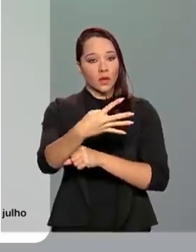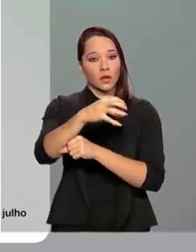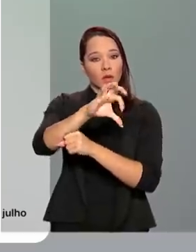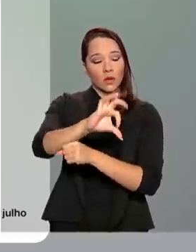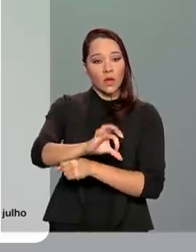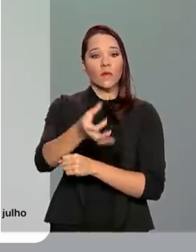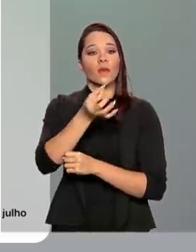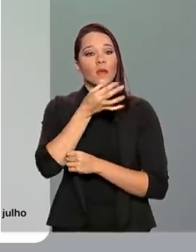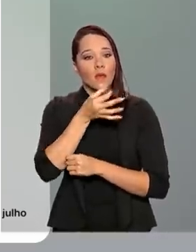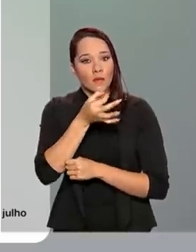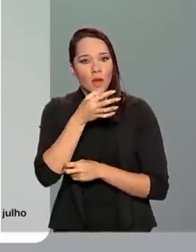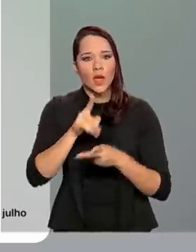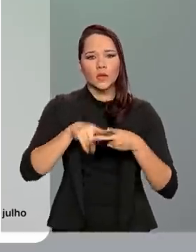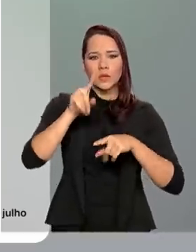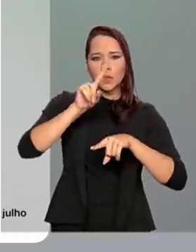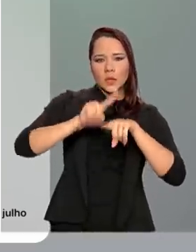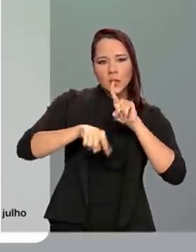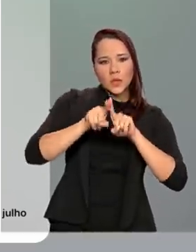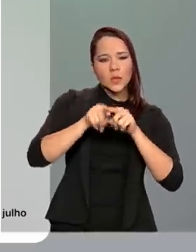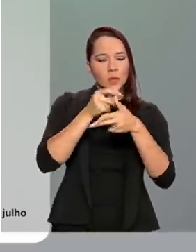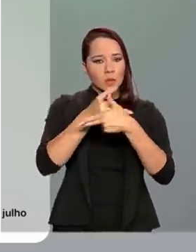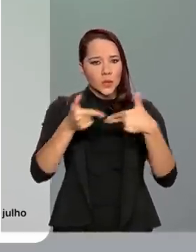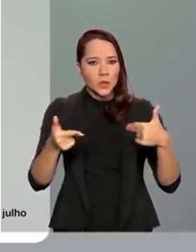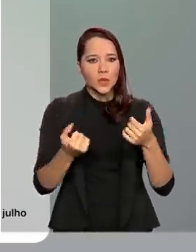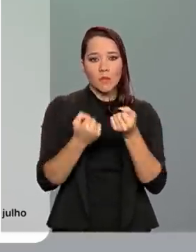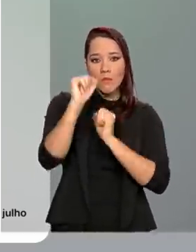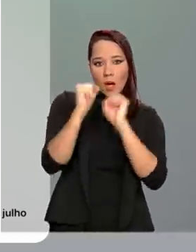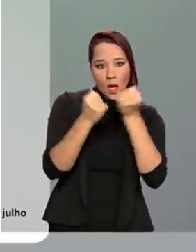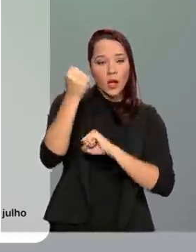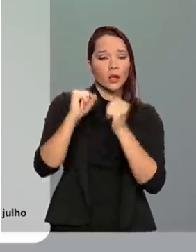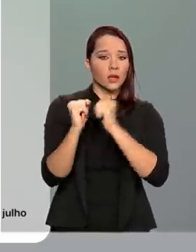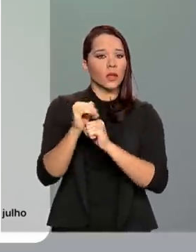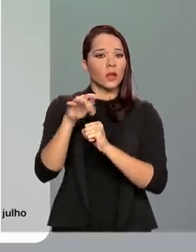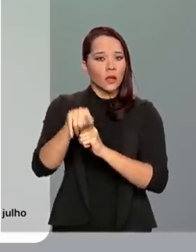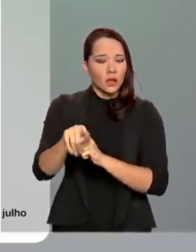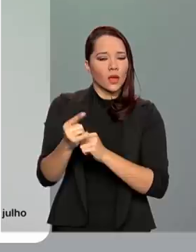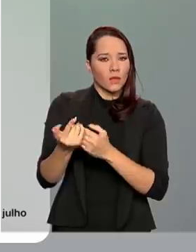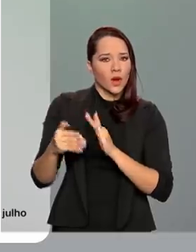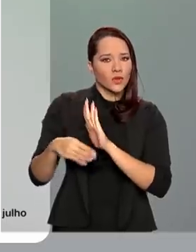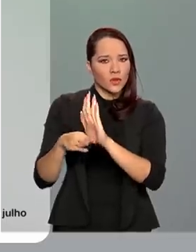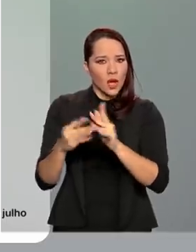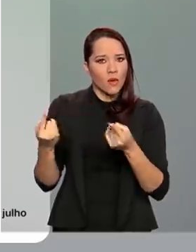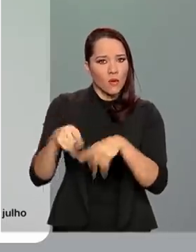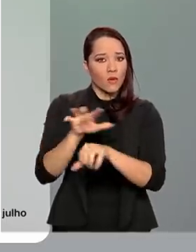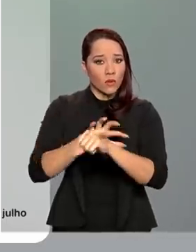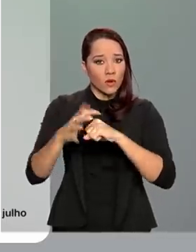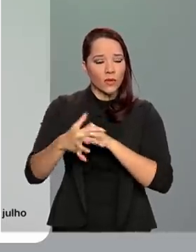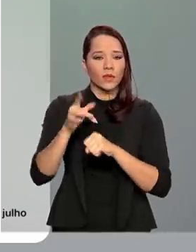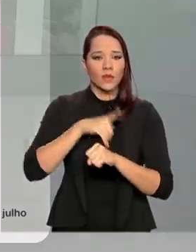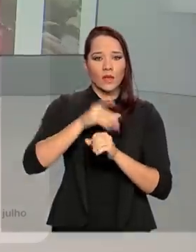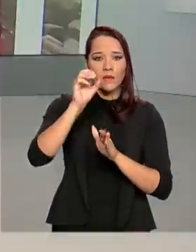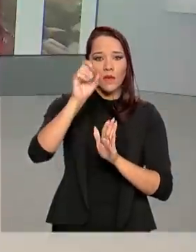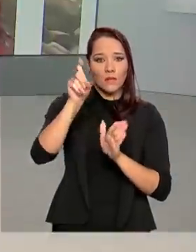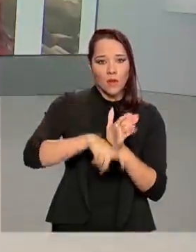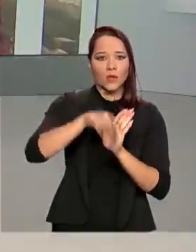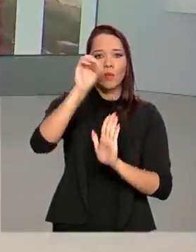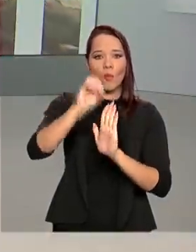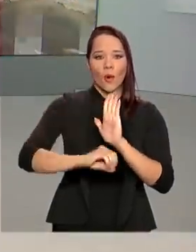medicamentos, equipamentos e maquinário relacionado ao coronavírus tiveram o imposto zerado.